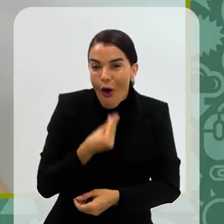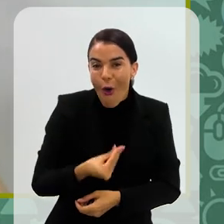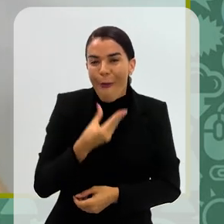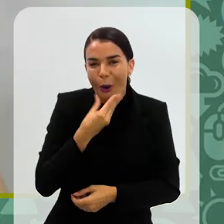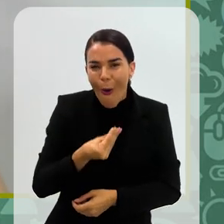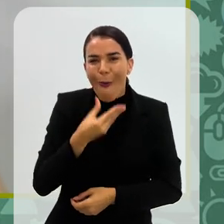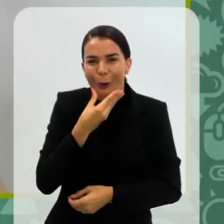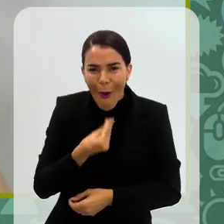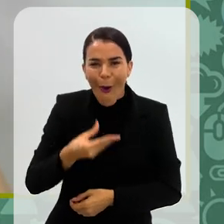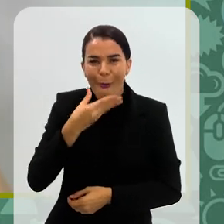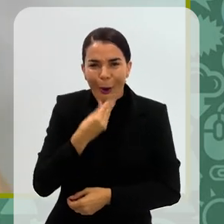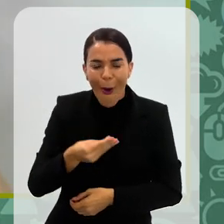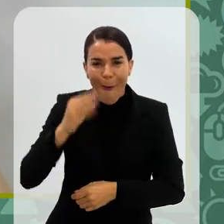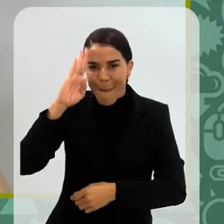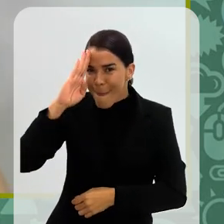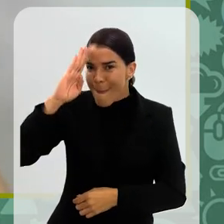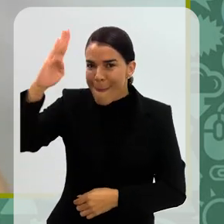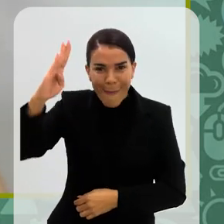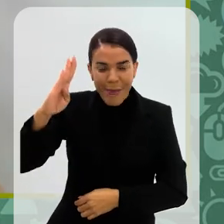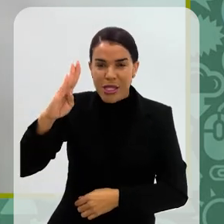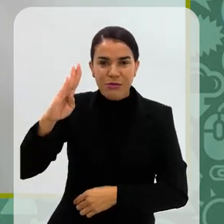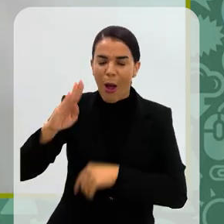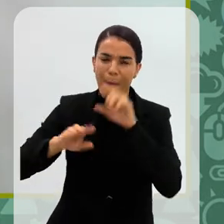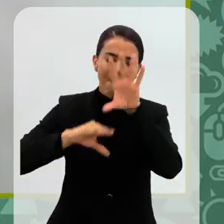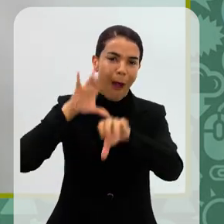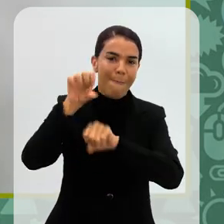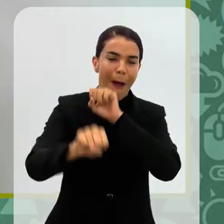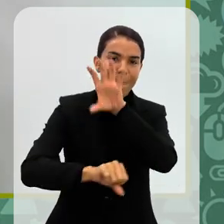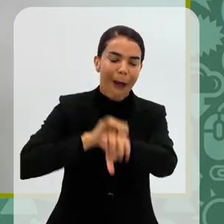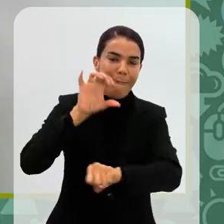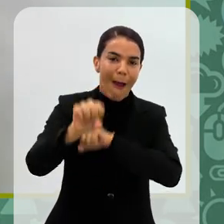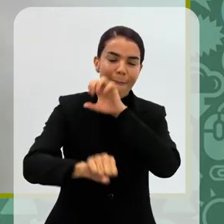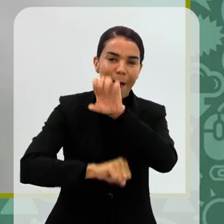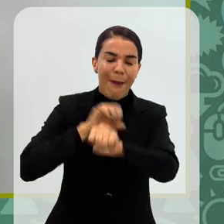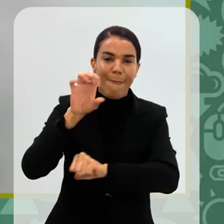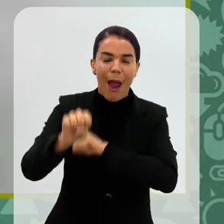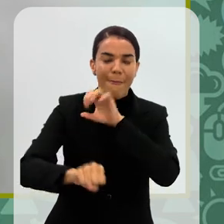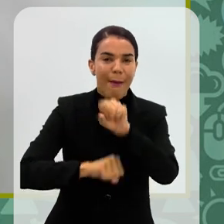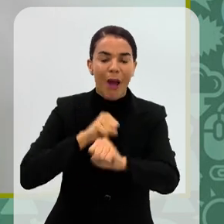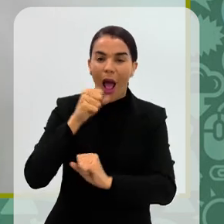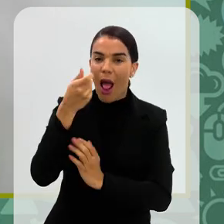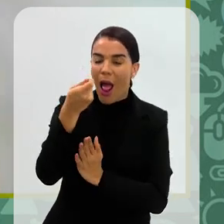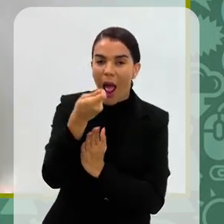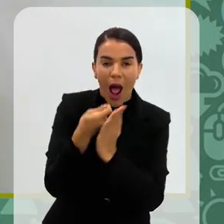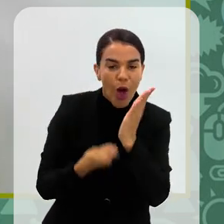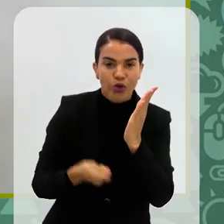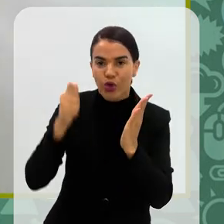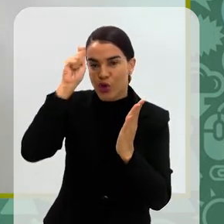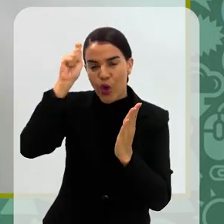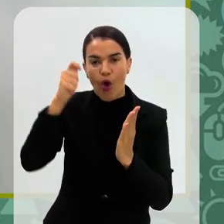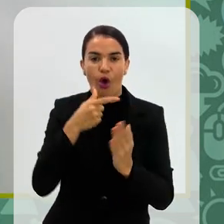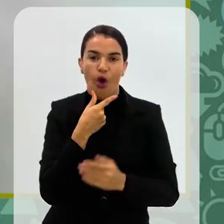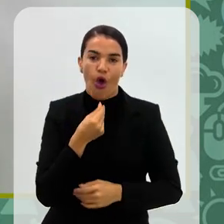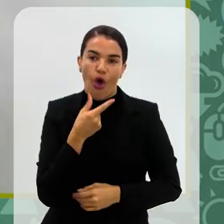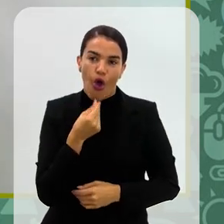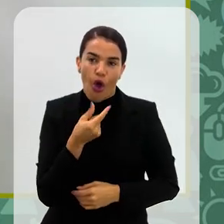homens como os principais favoritos. Então, a gente percebia que eles realmente, eles só lêem homens. E aí, tem várias questões, porque que homem